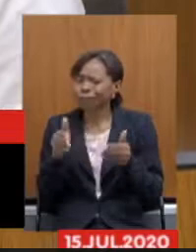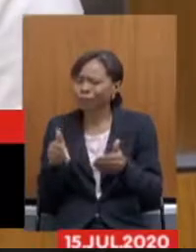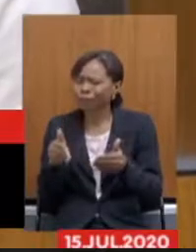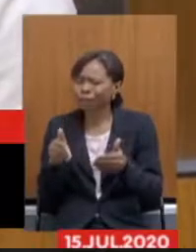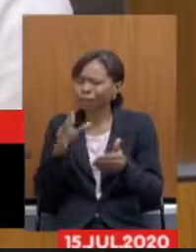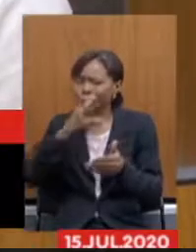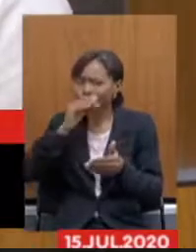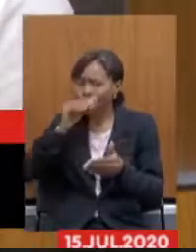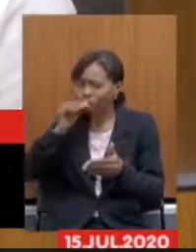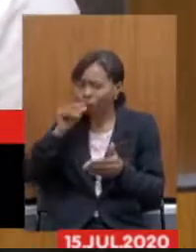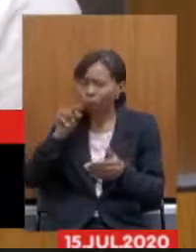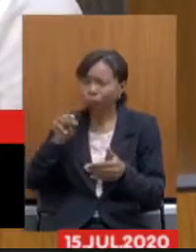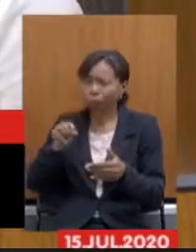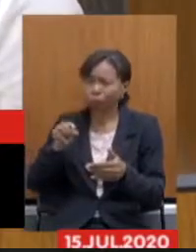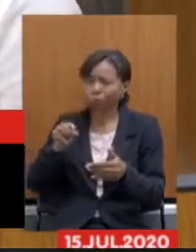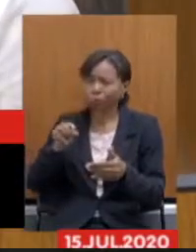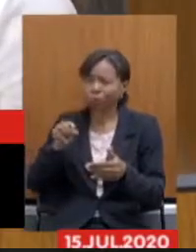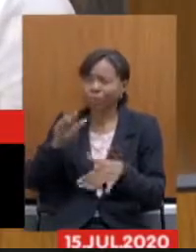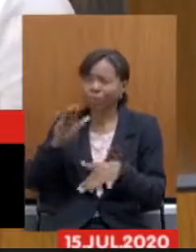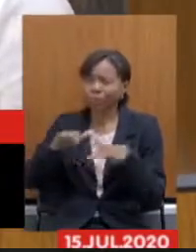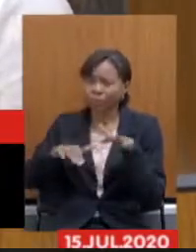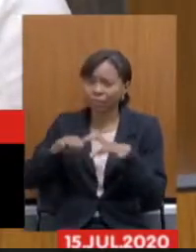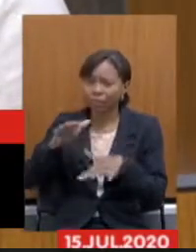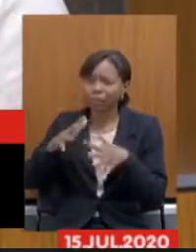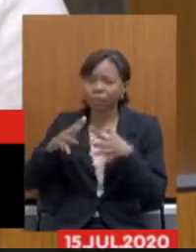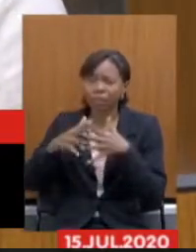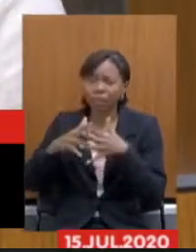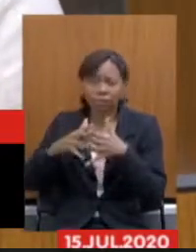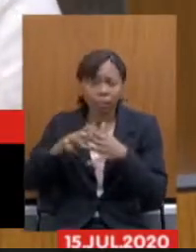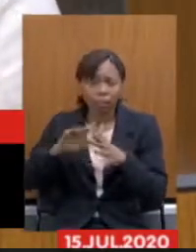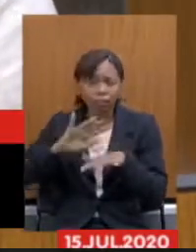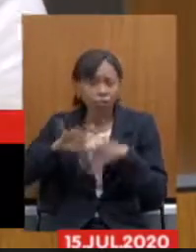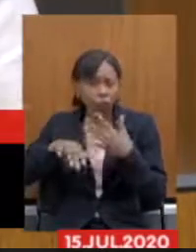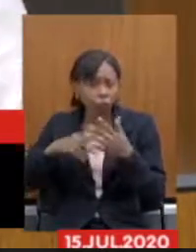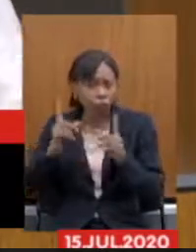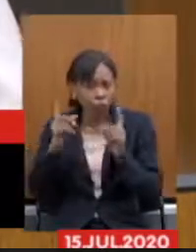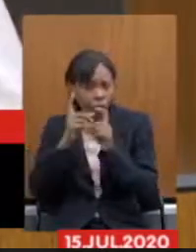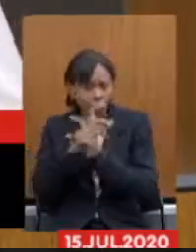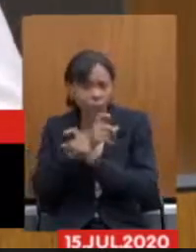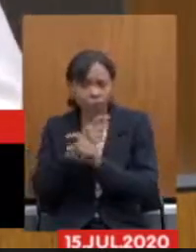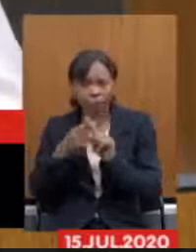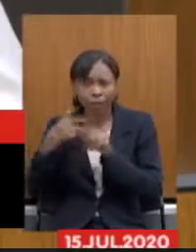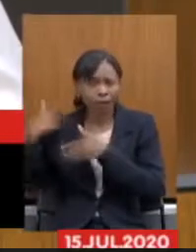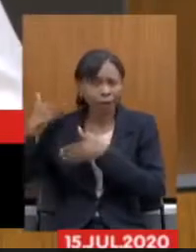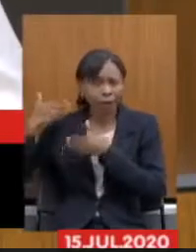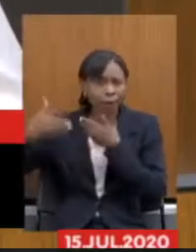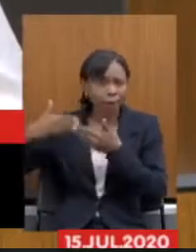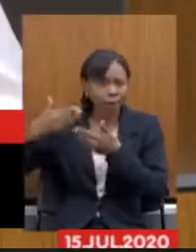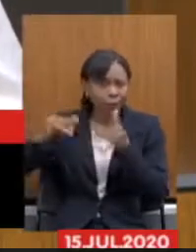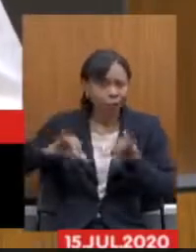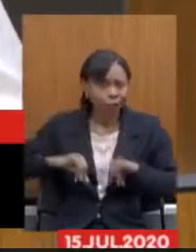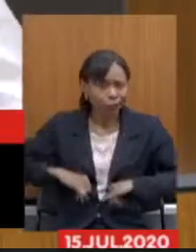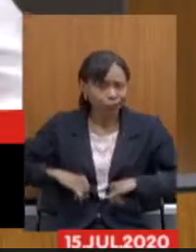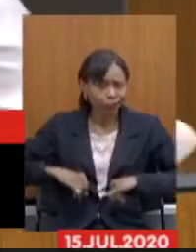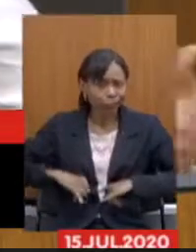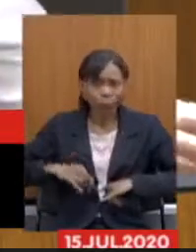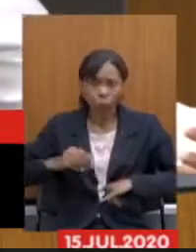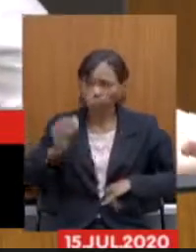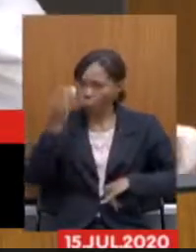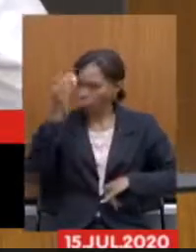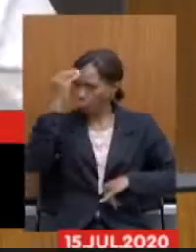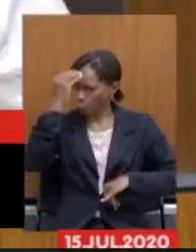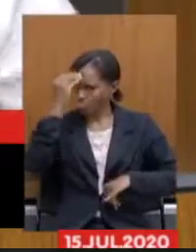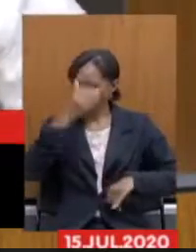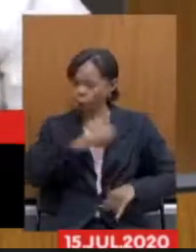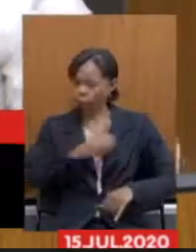uma trajetória muito sofrida dentro do do Estado que não é culpa do governo atual